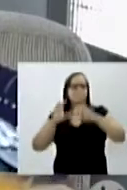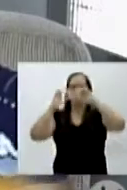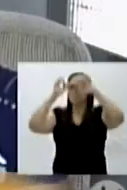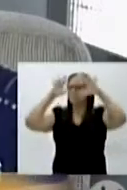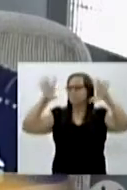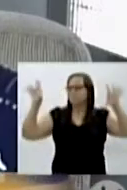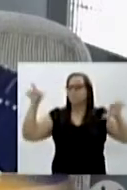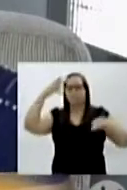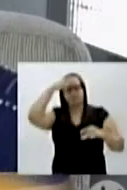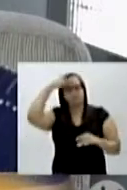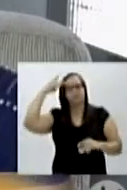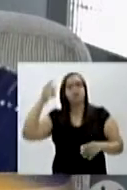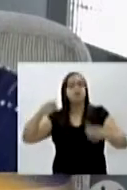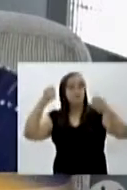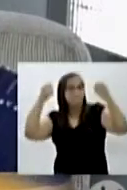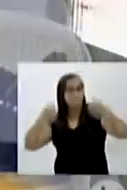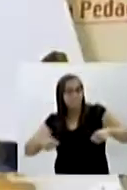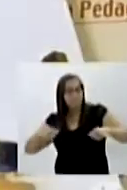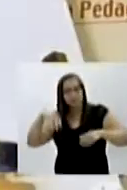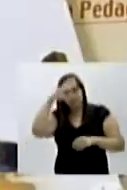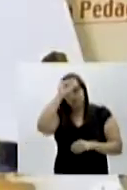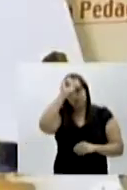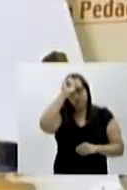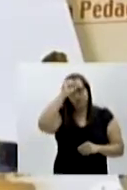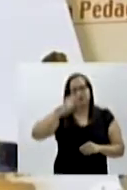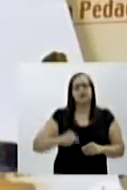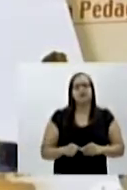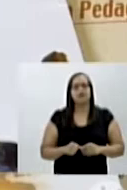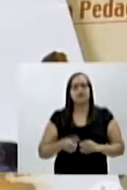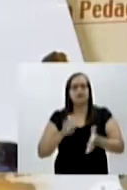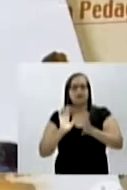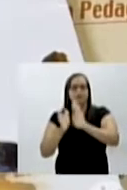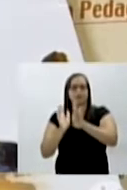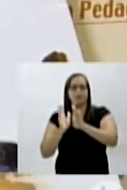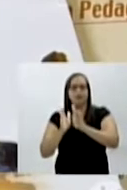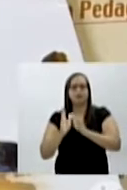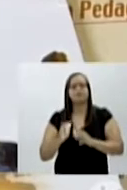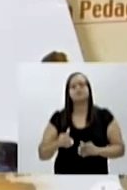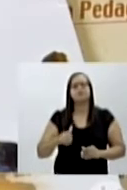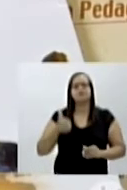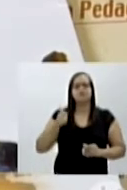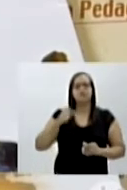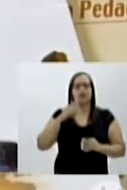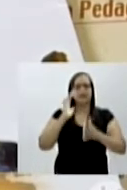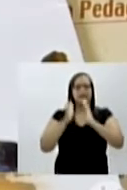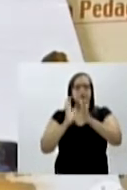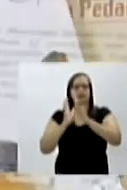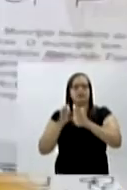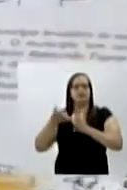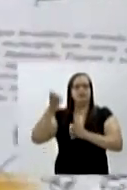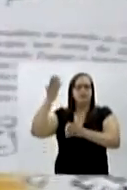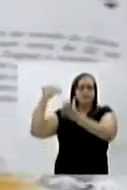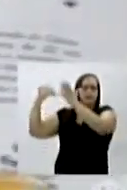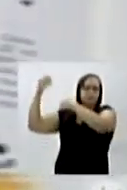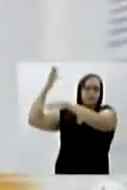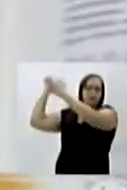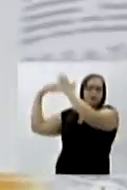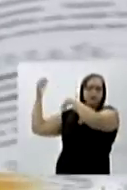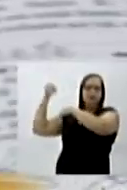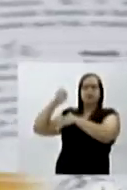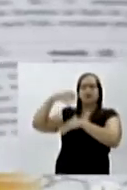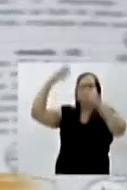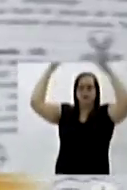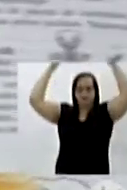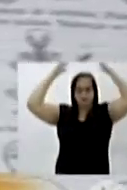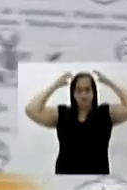qualquer pessoa pode aprender a língua de sinais. A língua brasileira de sinais foi instituída na época da monarquia no Brasil,